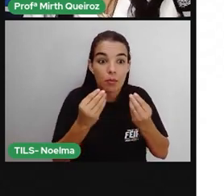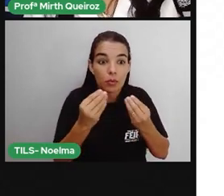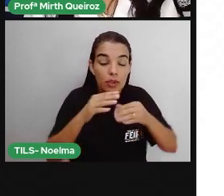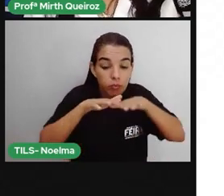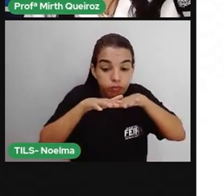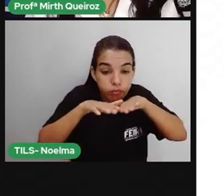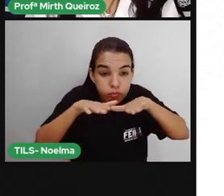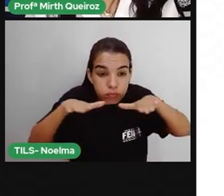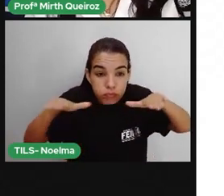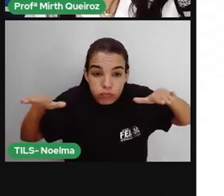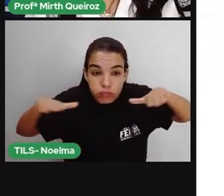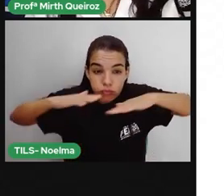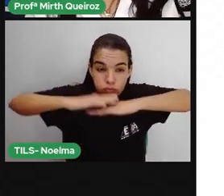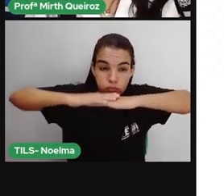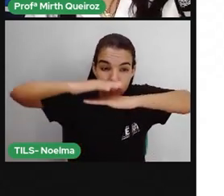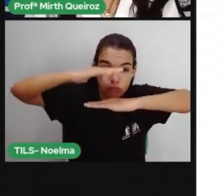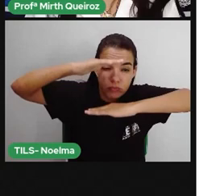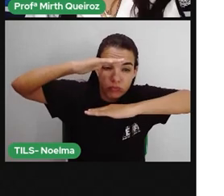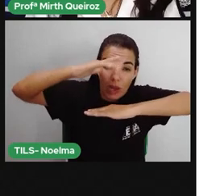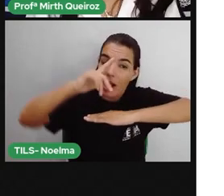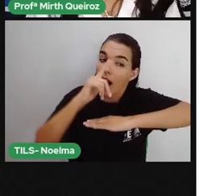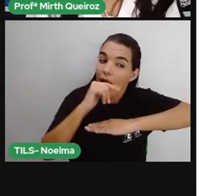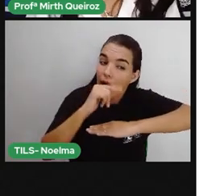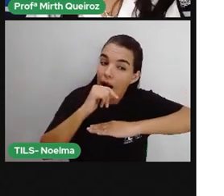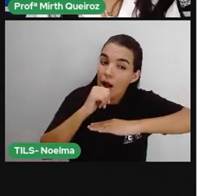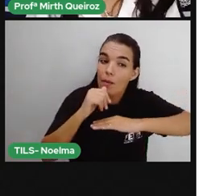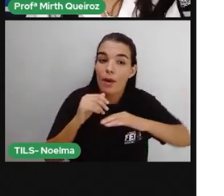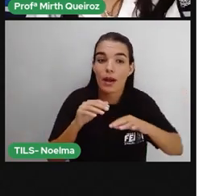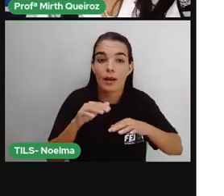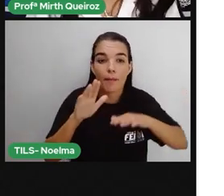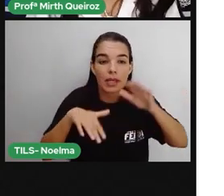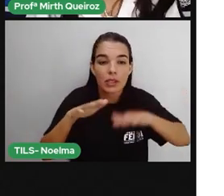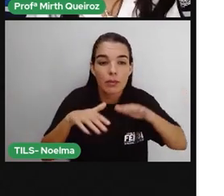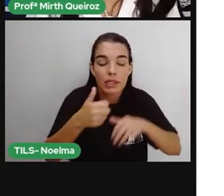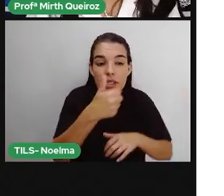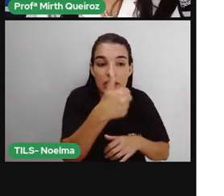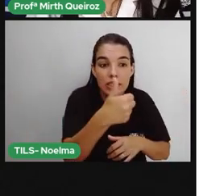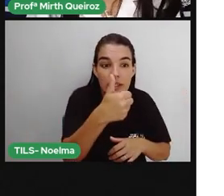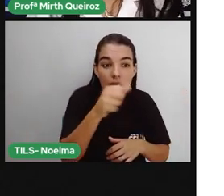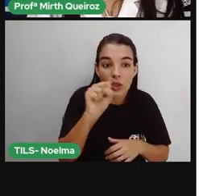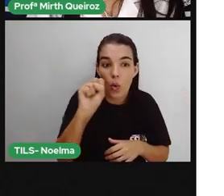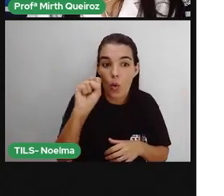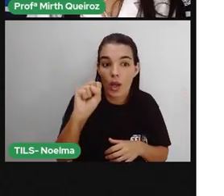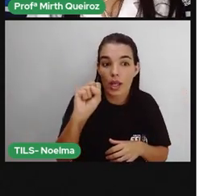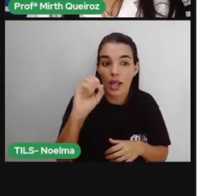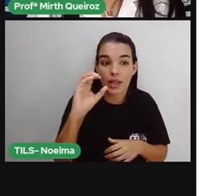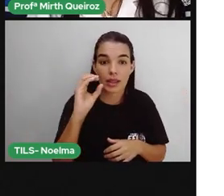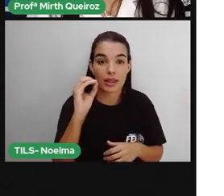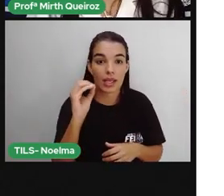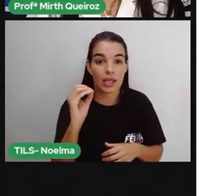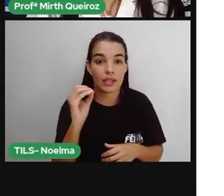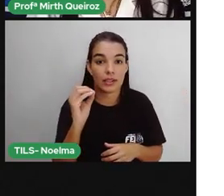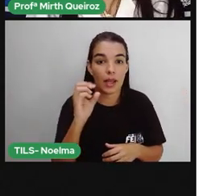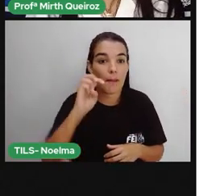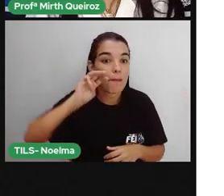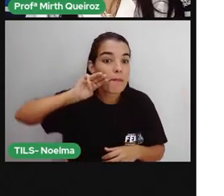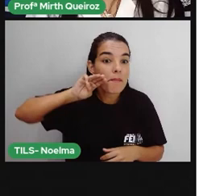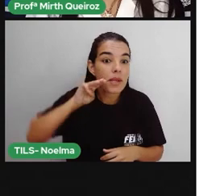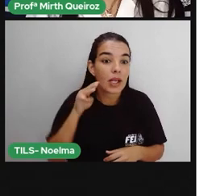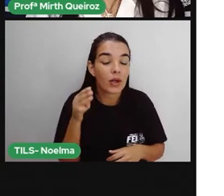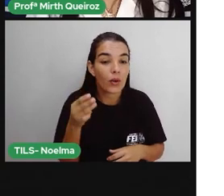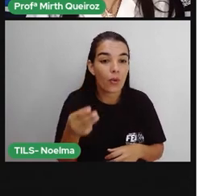a planície do bioma. Então, quando a gente fala de planície inundável, é porque realmente acontece isso, né?